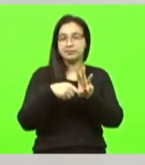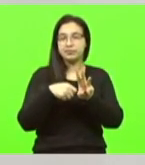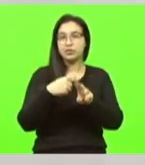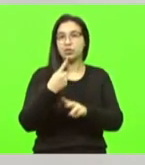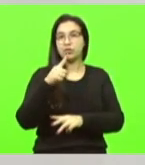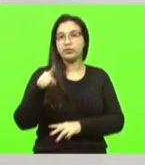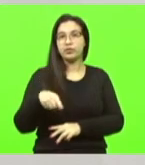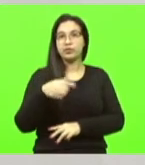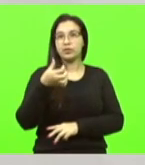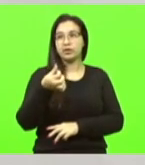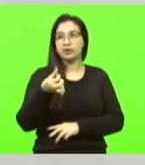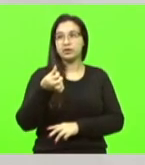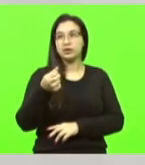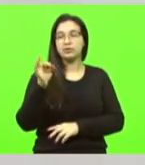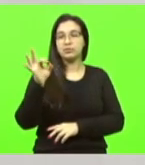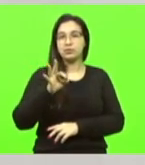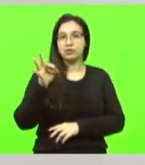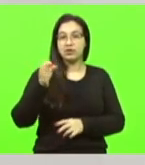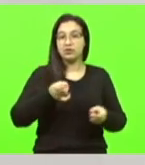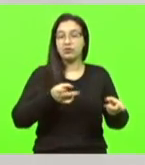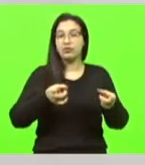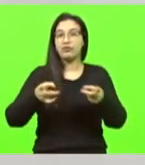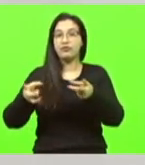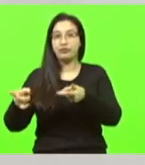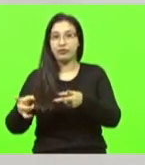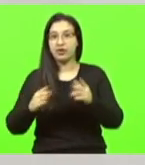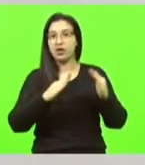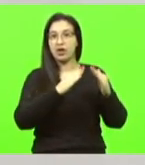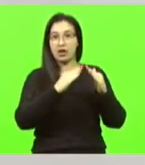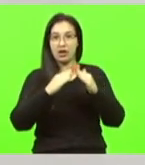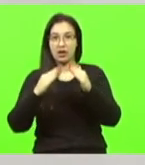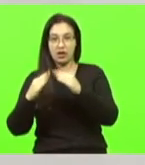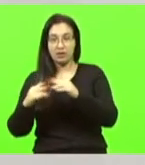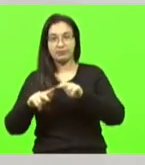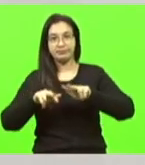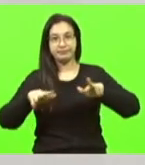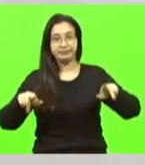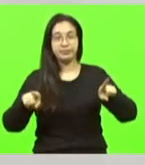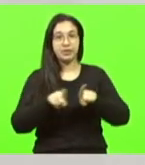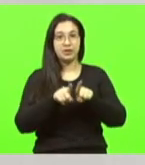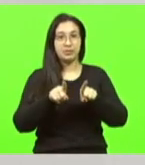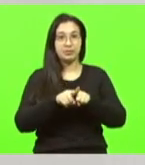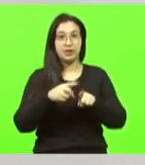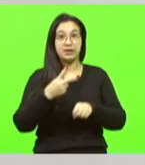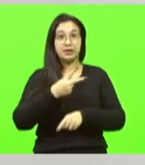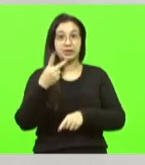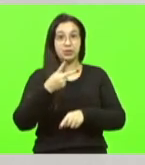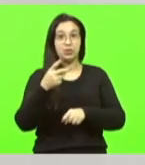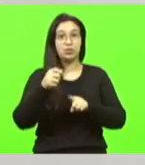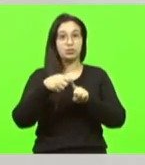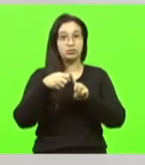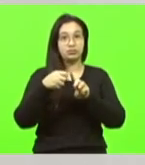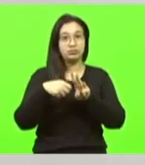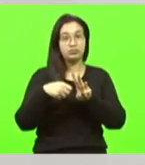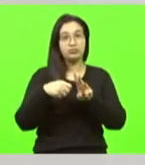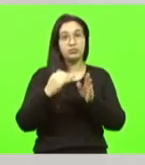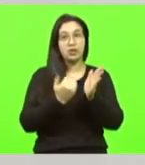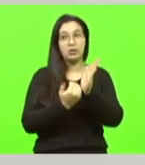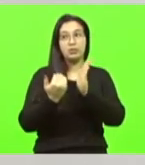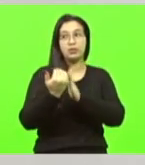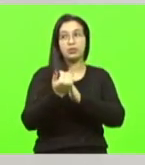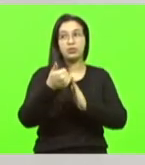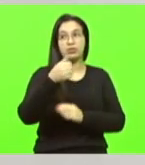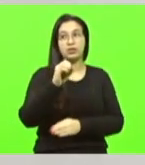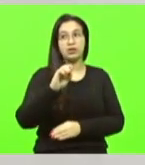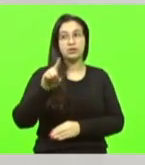% na venda de imóveis em todo o Brasil. Já no segundo trimestre do mesmo ano, o crescimento foi de 10,5%. E